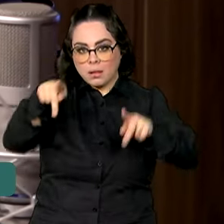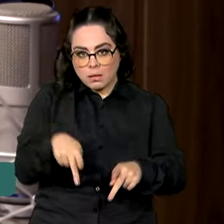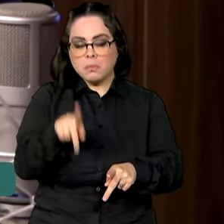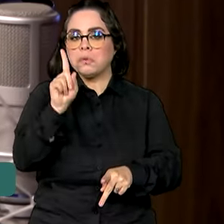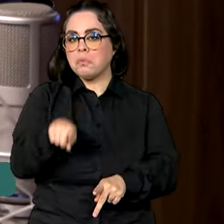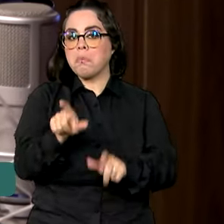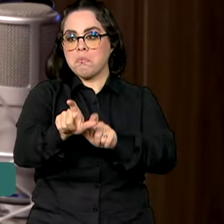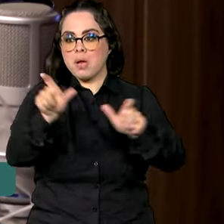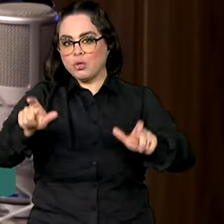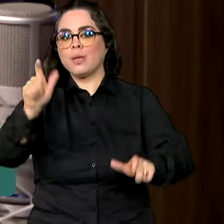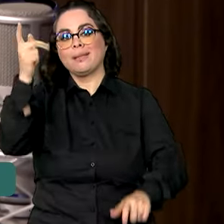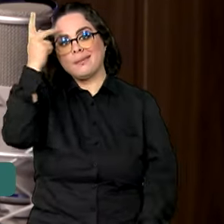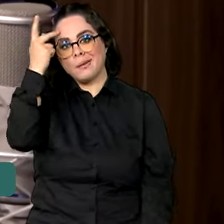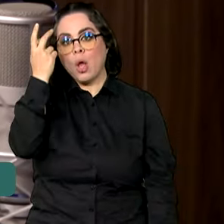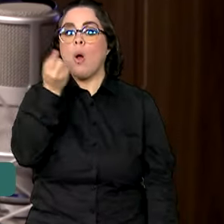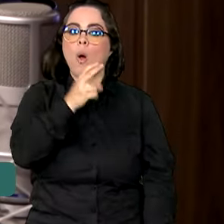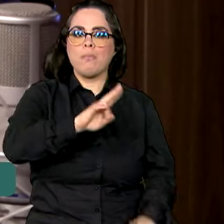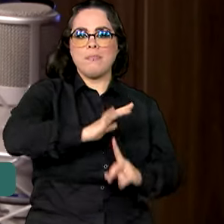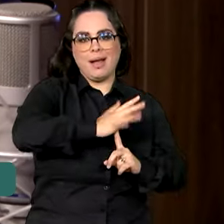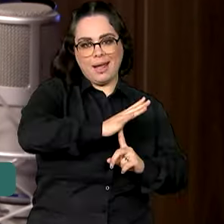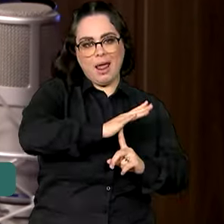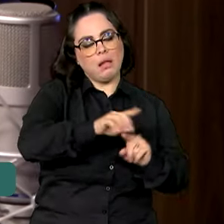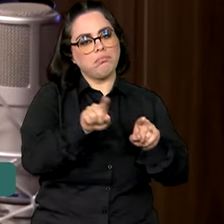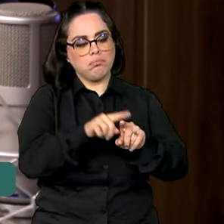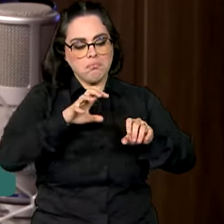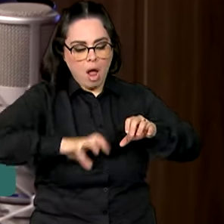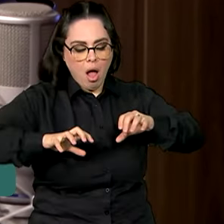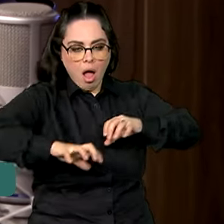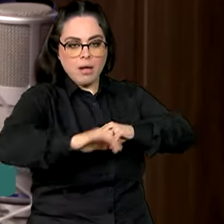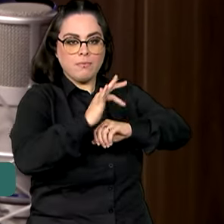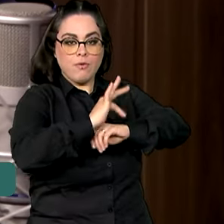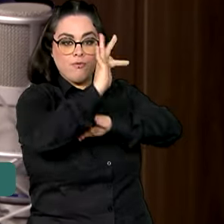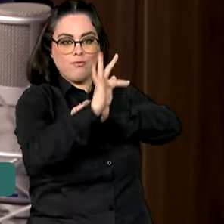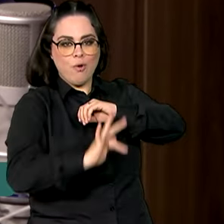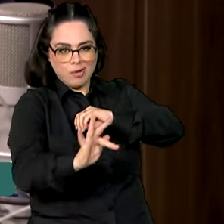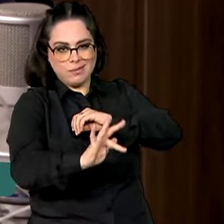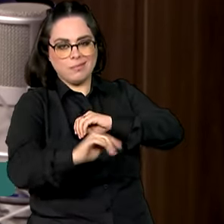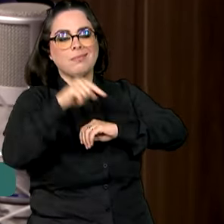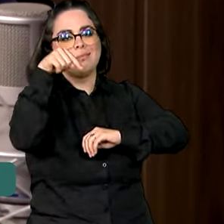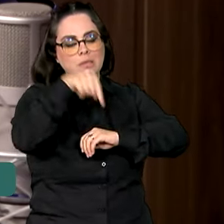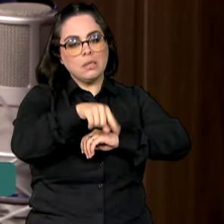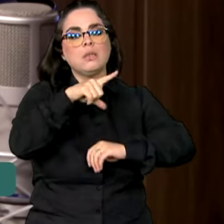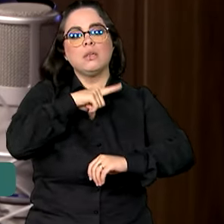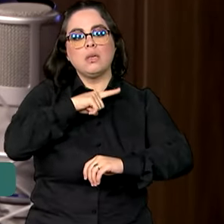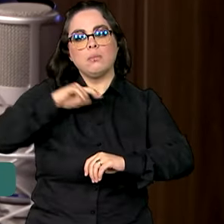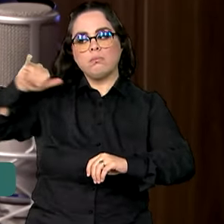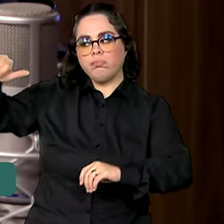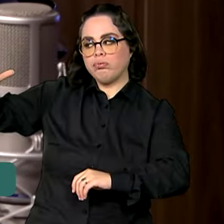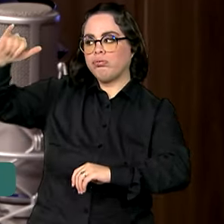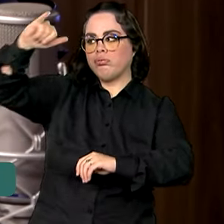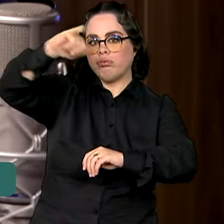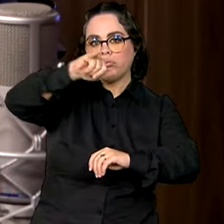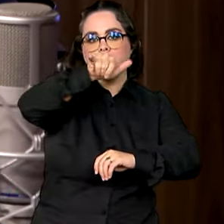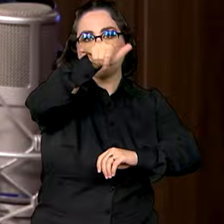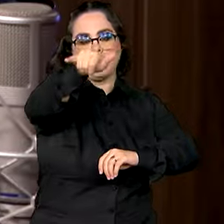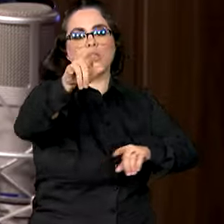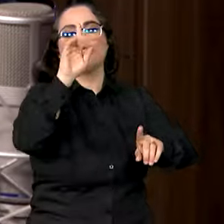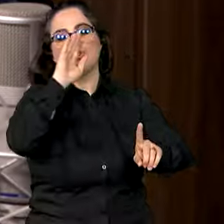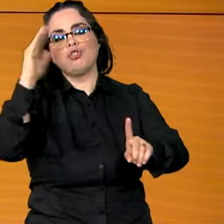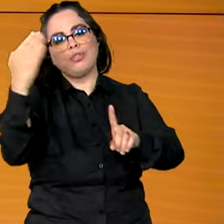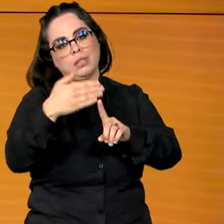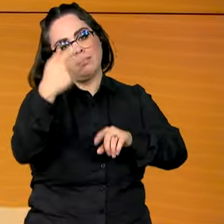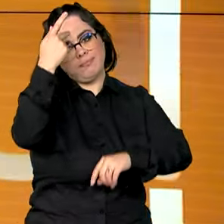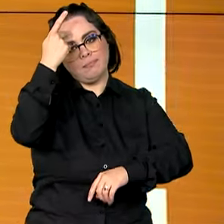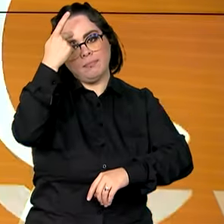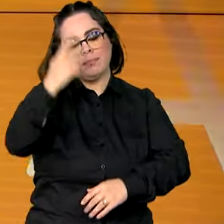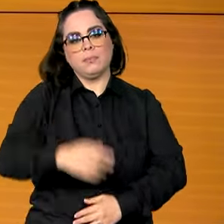de São Paulo ou do Paraná, da região de Foz do Iguaçu. Então os voos têm sido diretos para São Paulo.